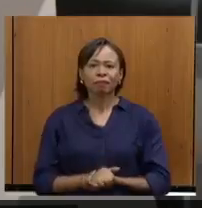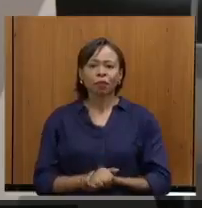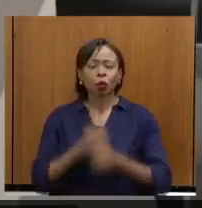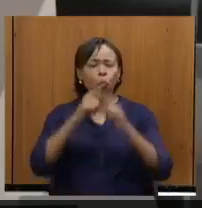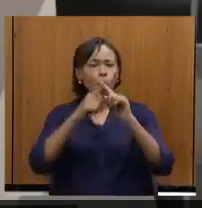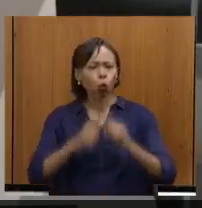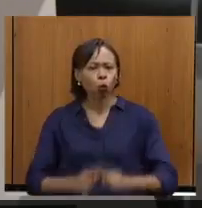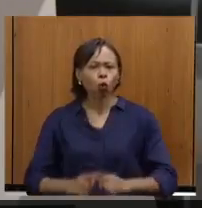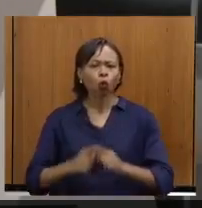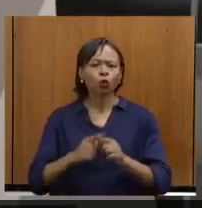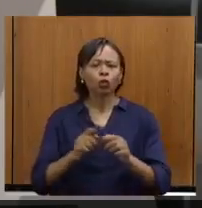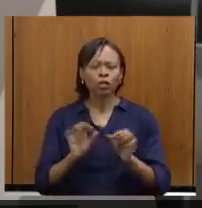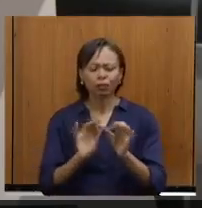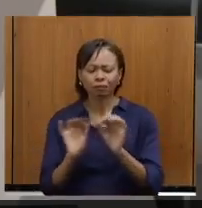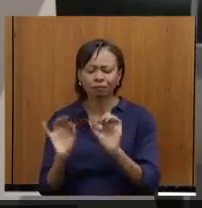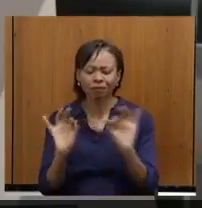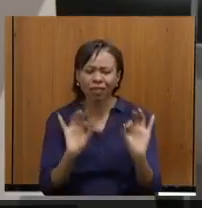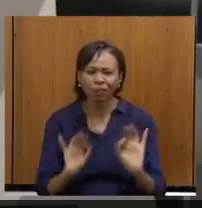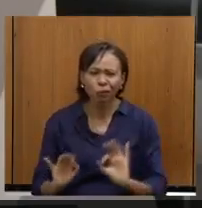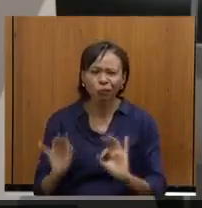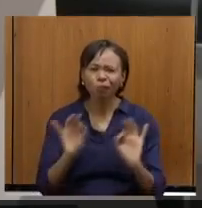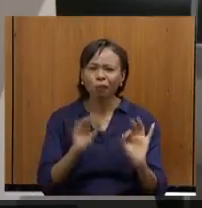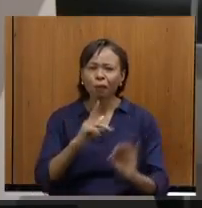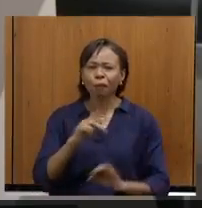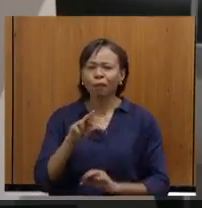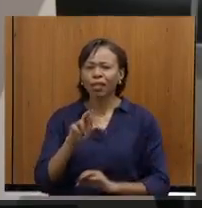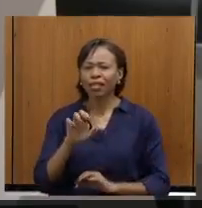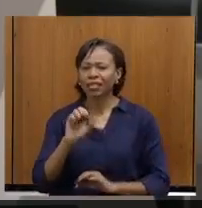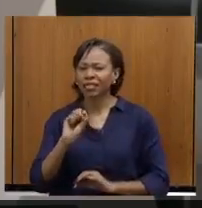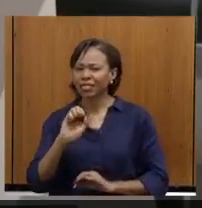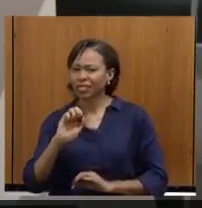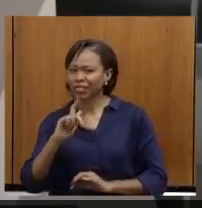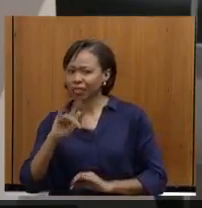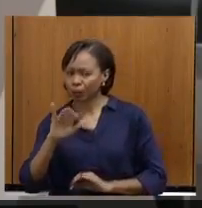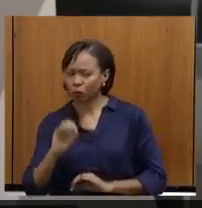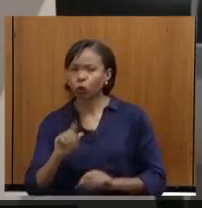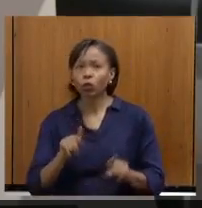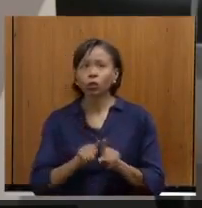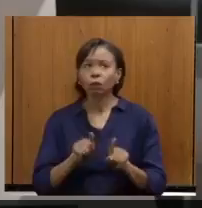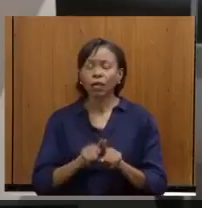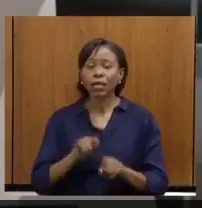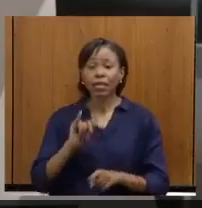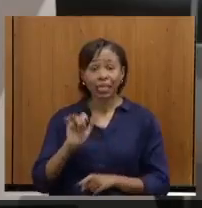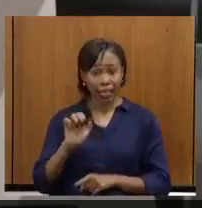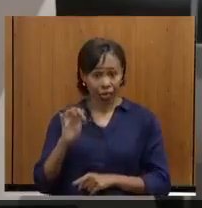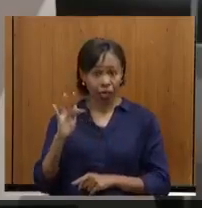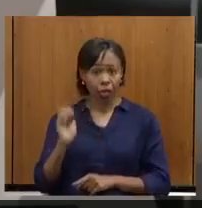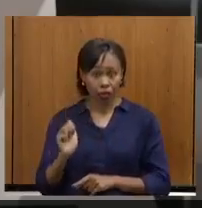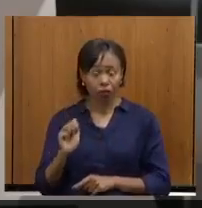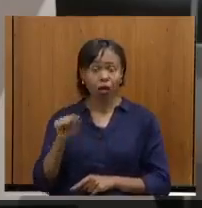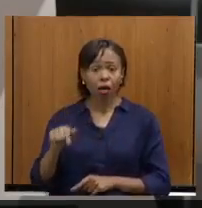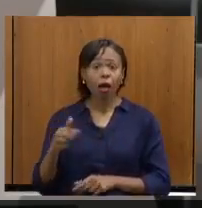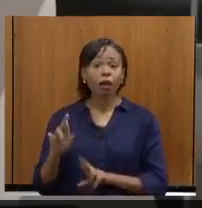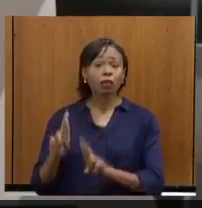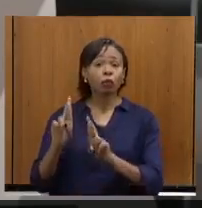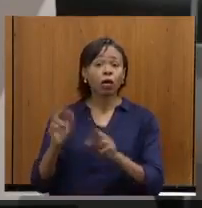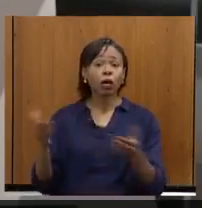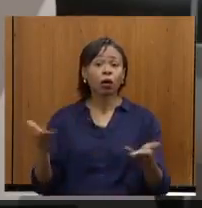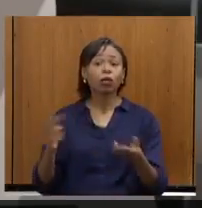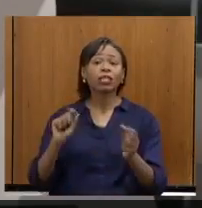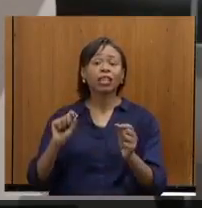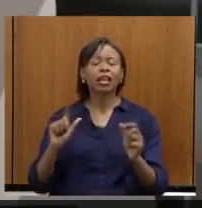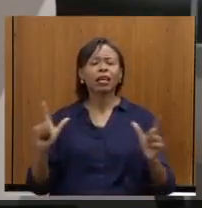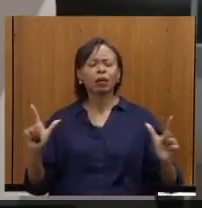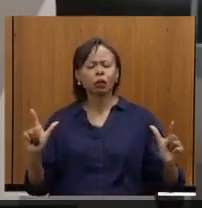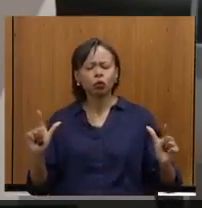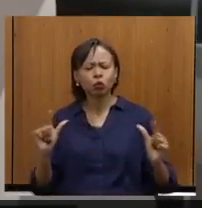E EFA, que tem uma missão importantíssima agora de fazer a simplificação,